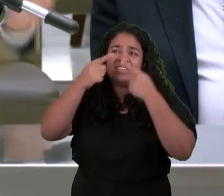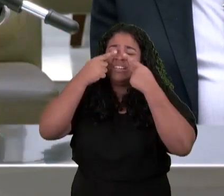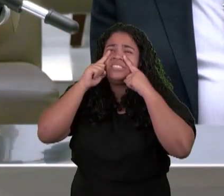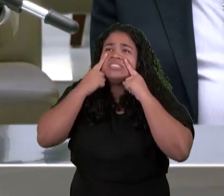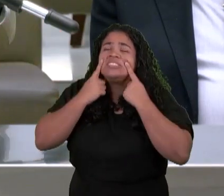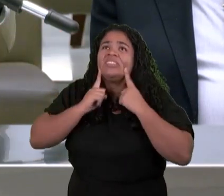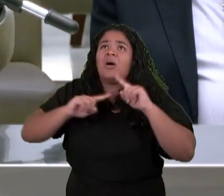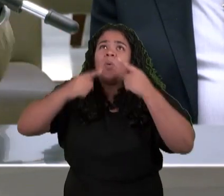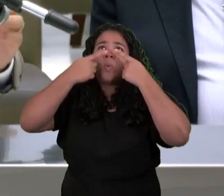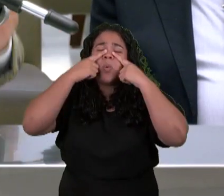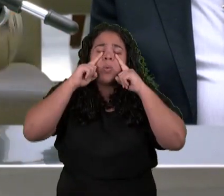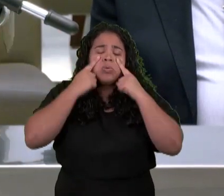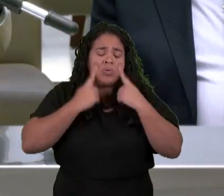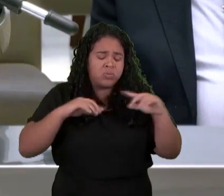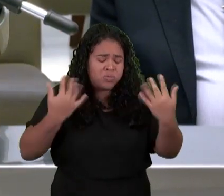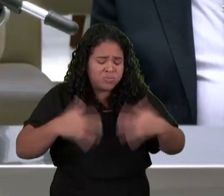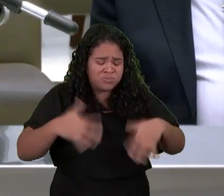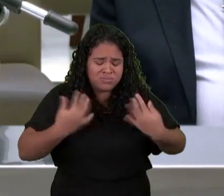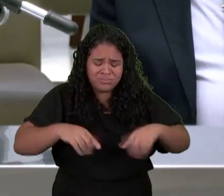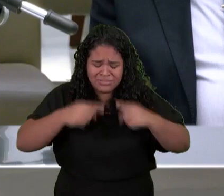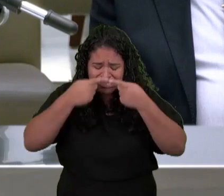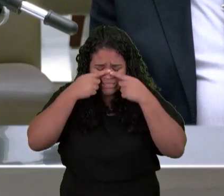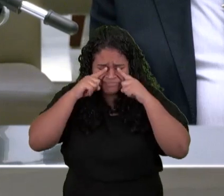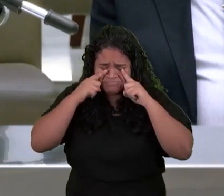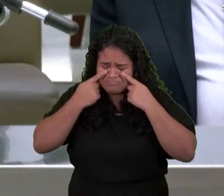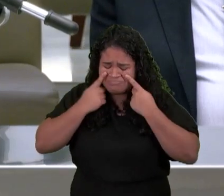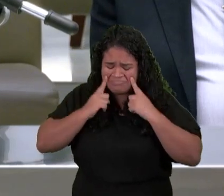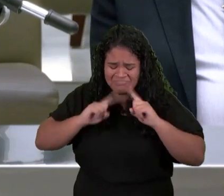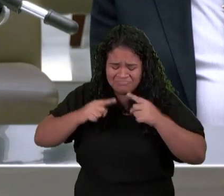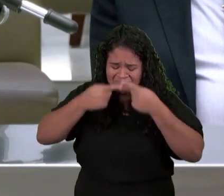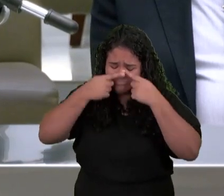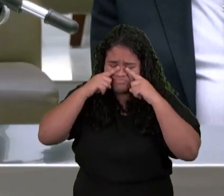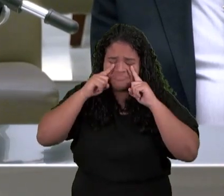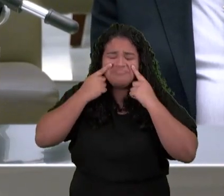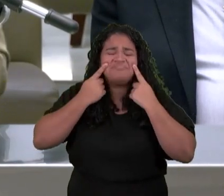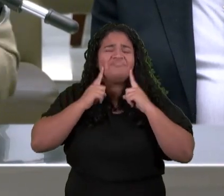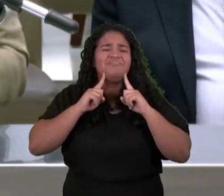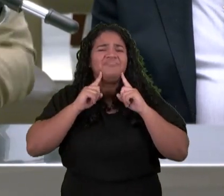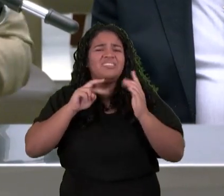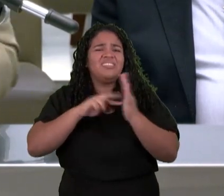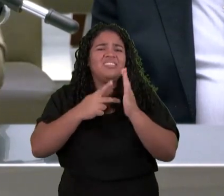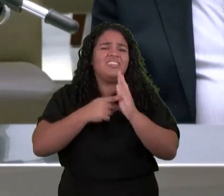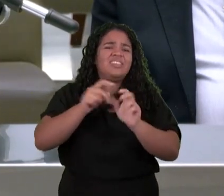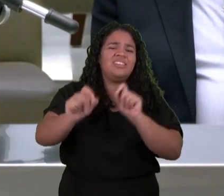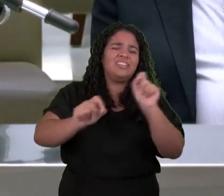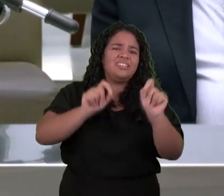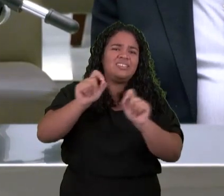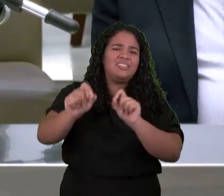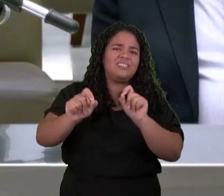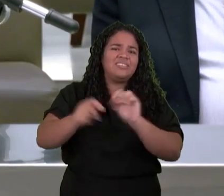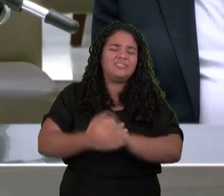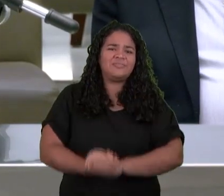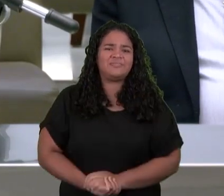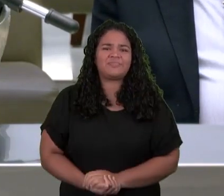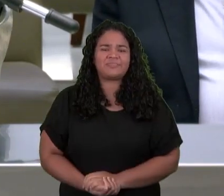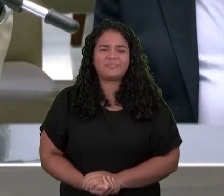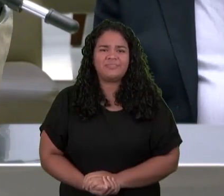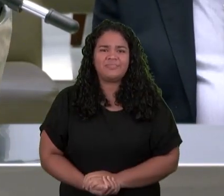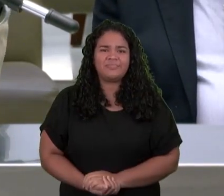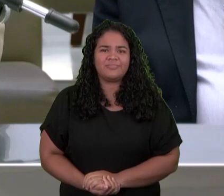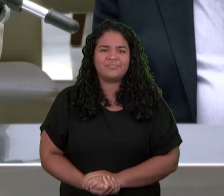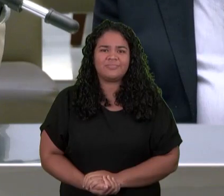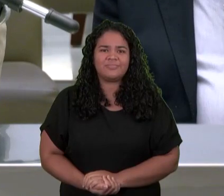eu Chorava Muito E a expressão Chorava Muito Significa